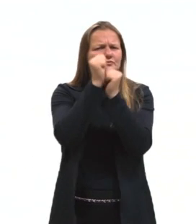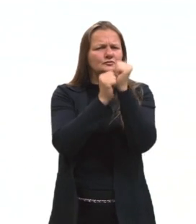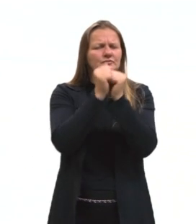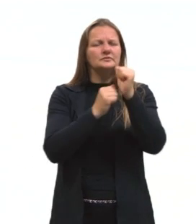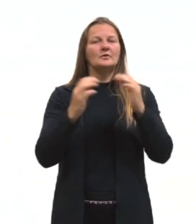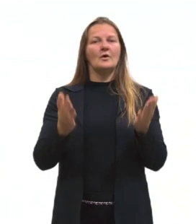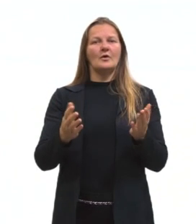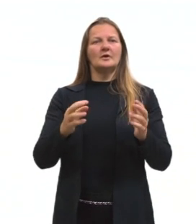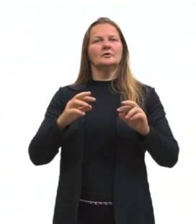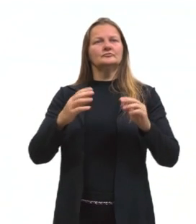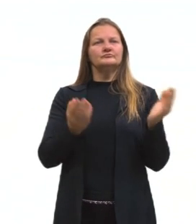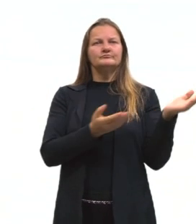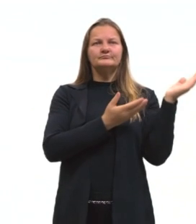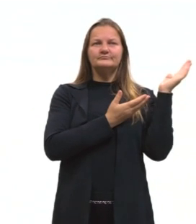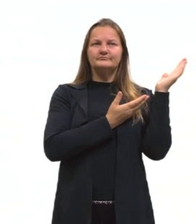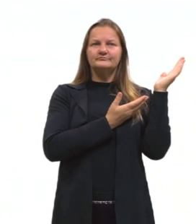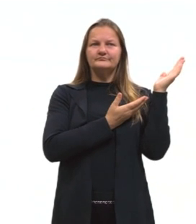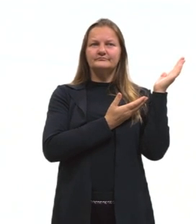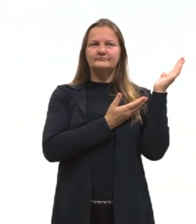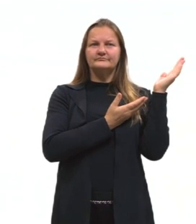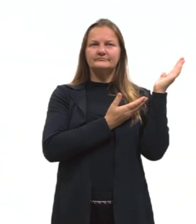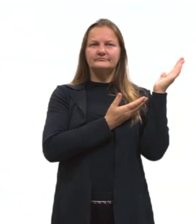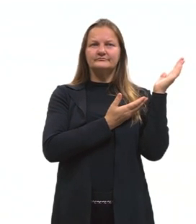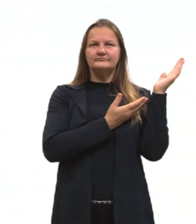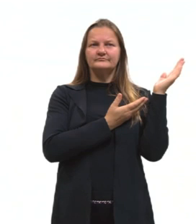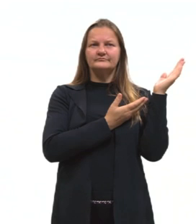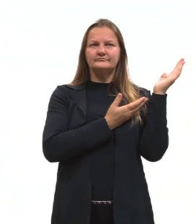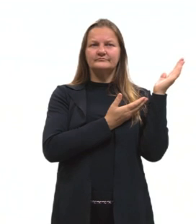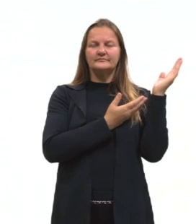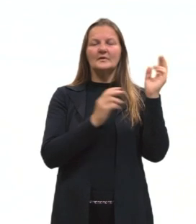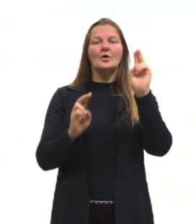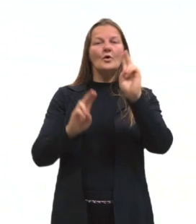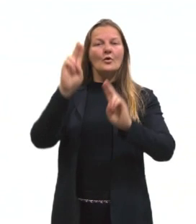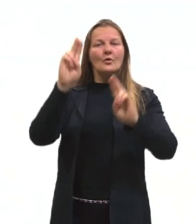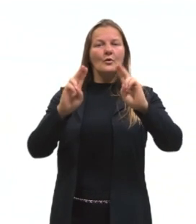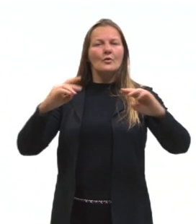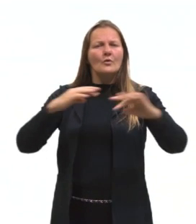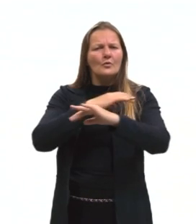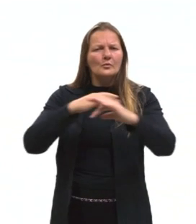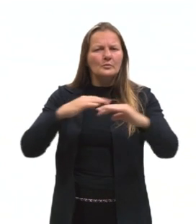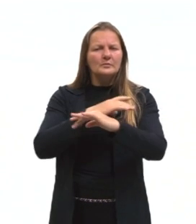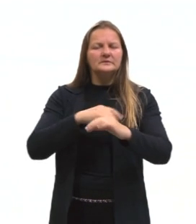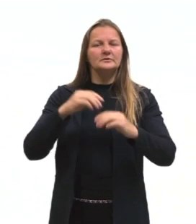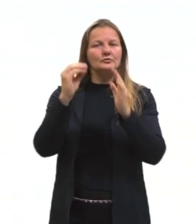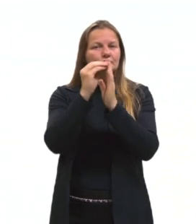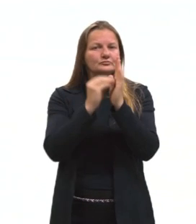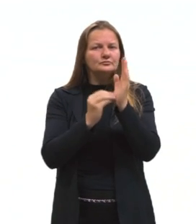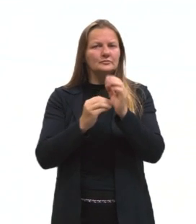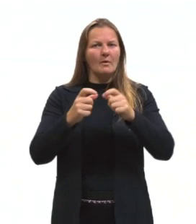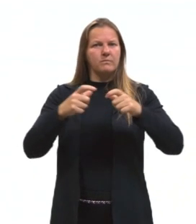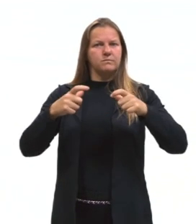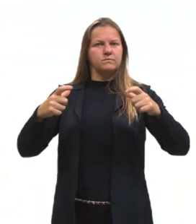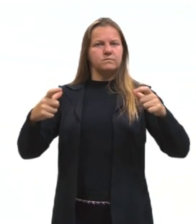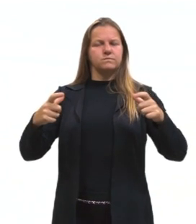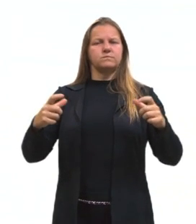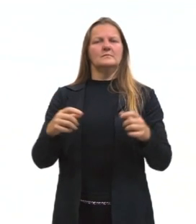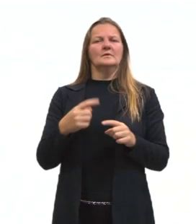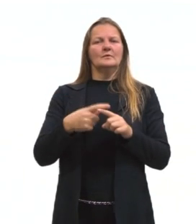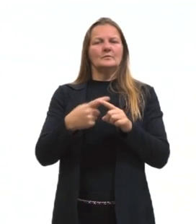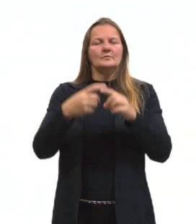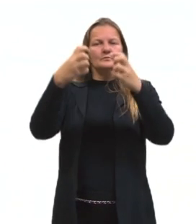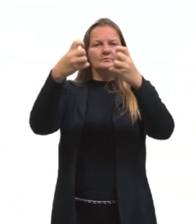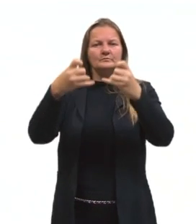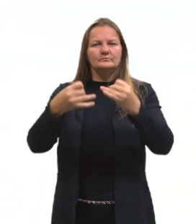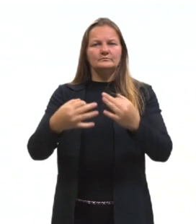né, e agora a gente está entrando justamente nessa urbanização, né, que ela é aumentada, que ela é inflada justamente